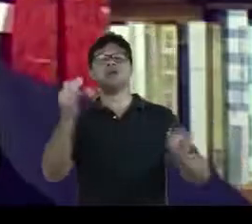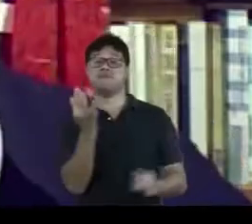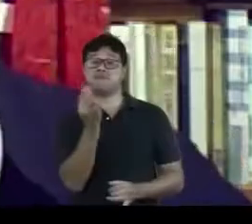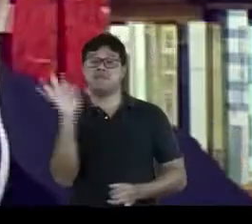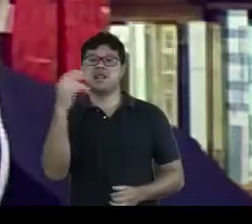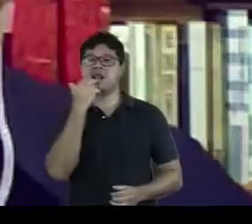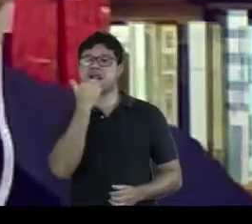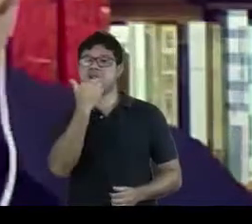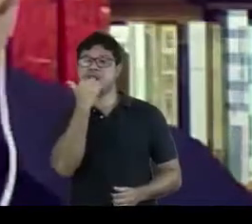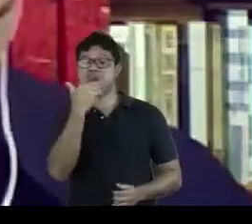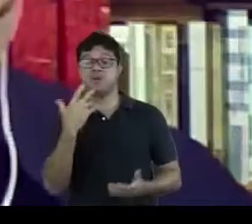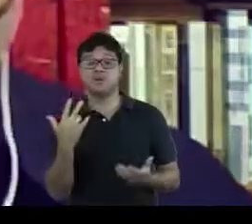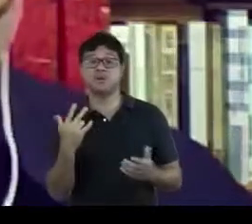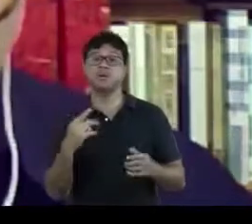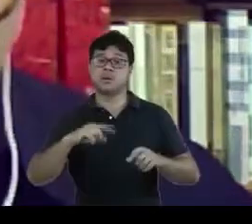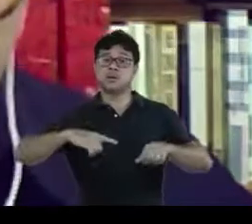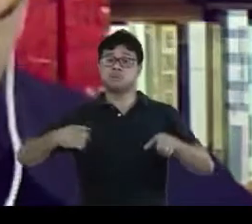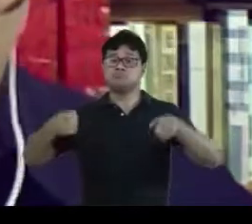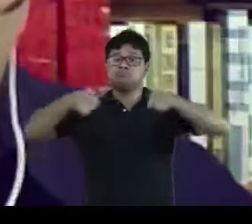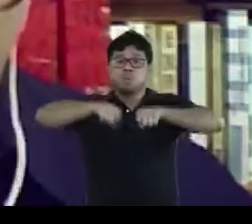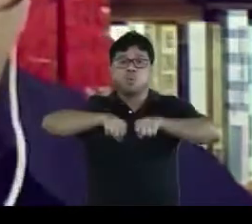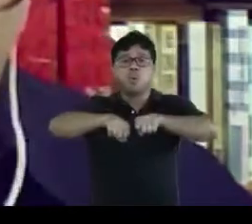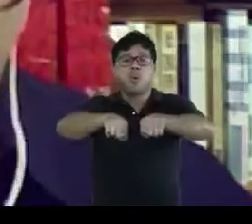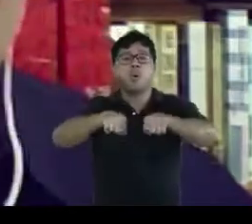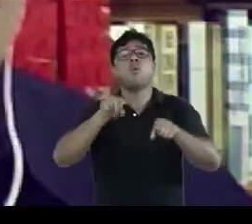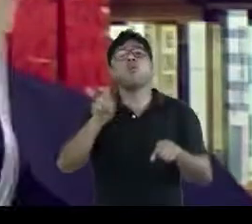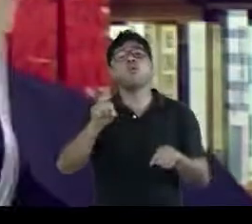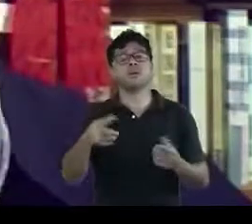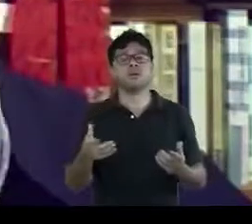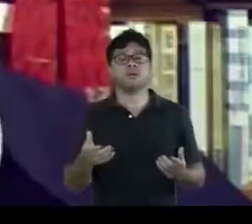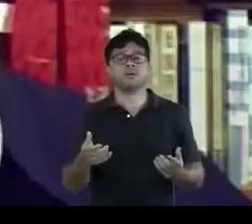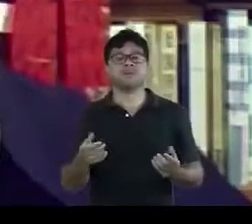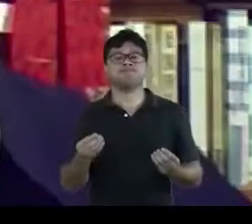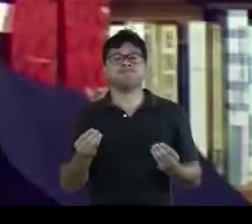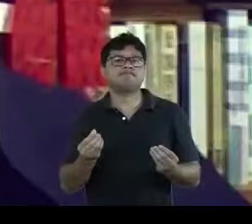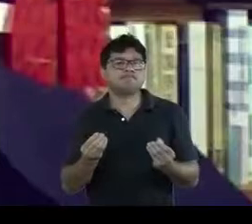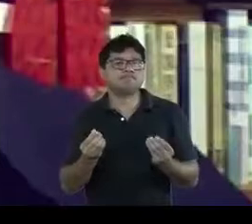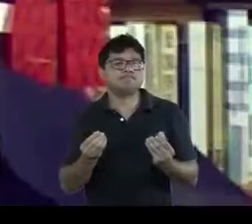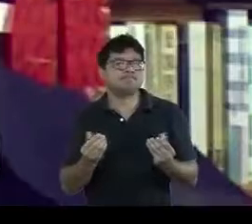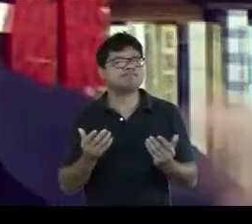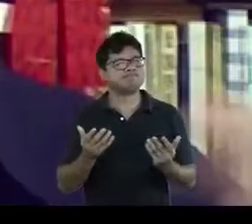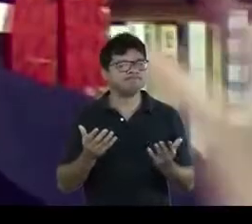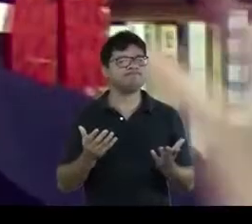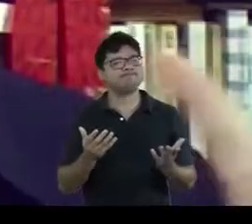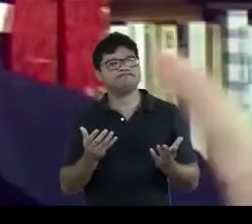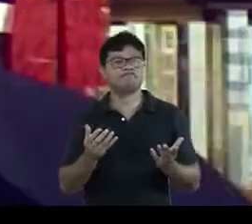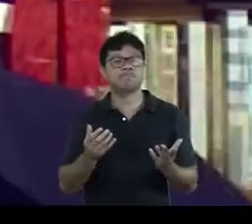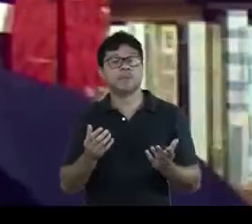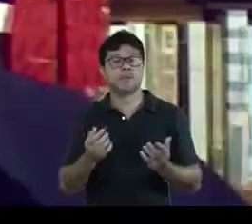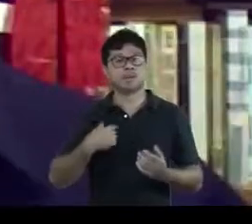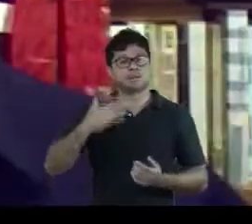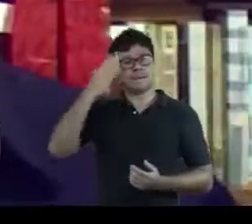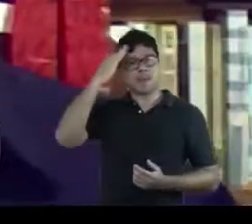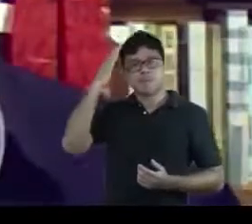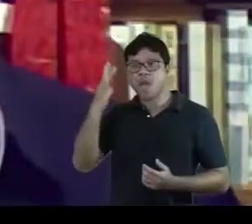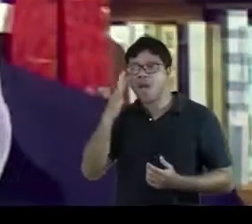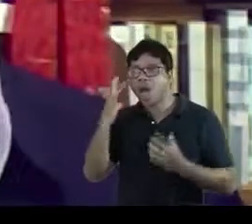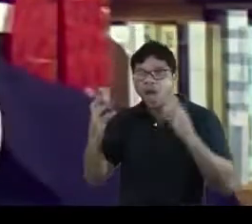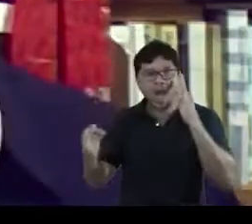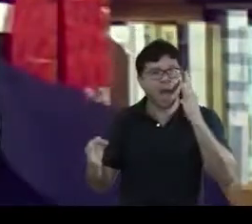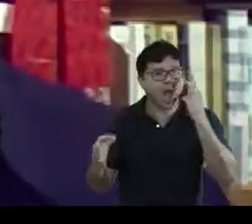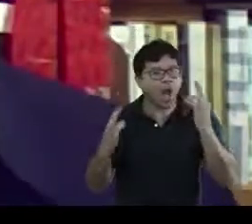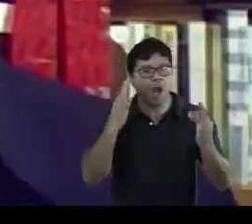francês, ao mesmo tempo que ele era muito antenado na